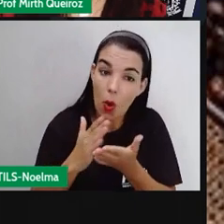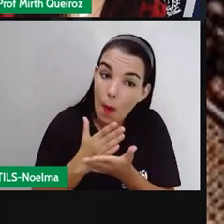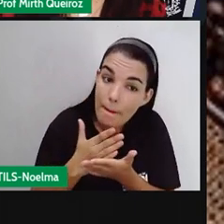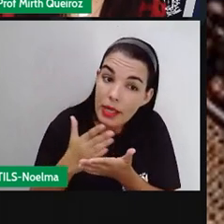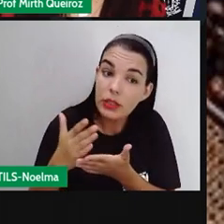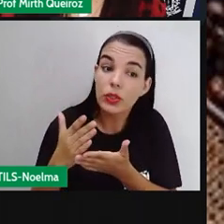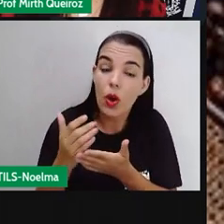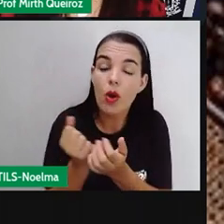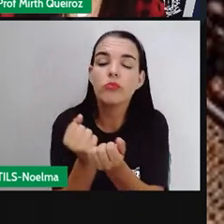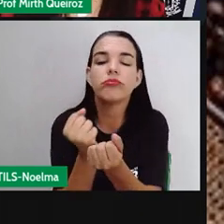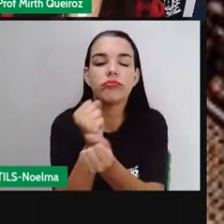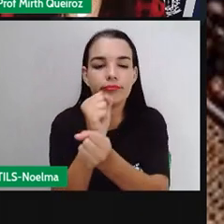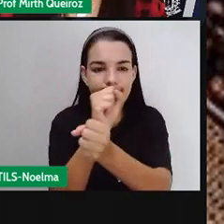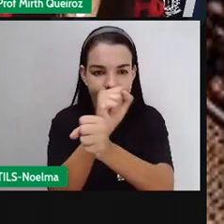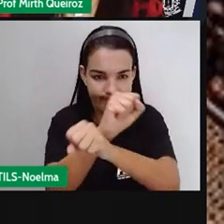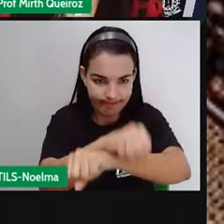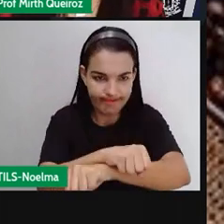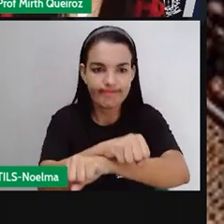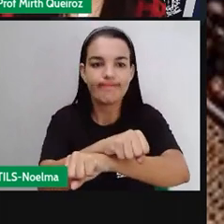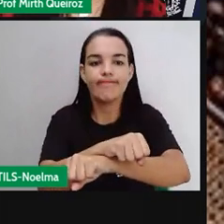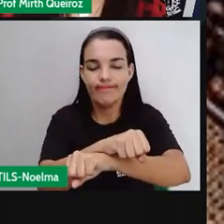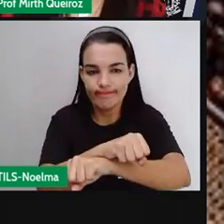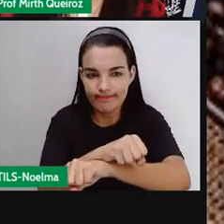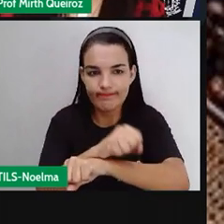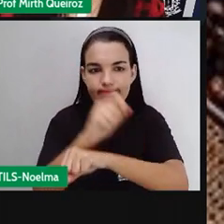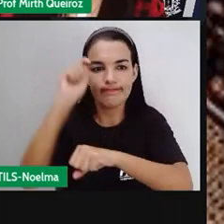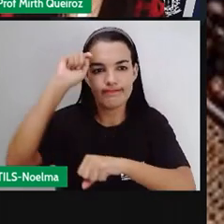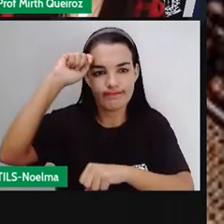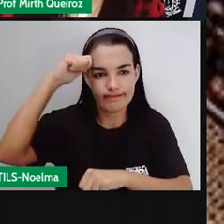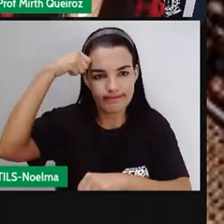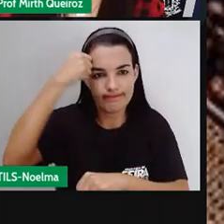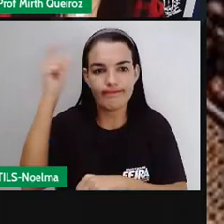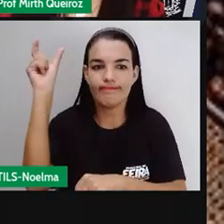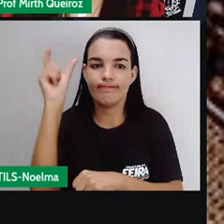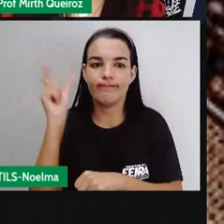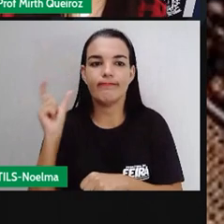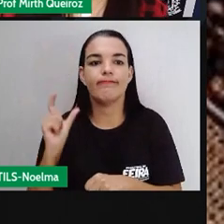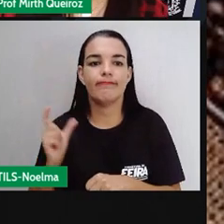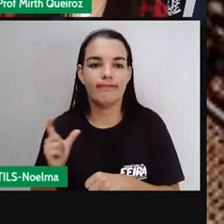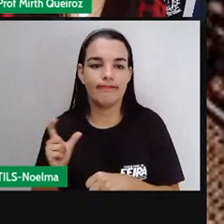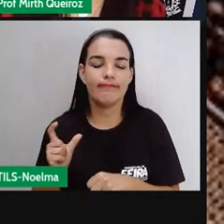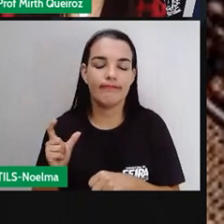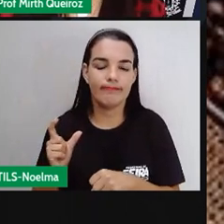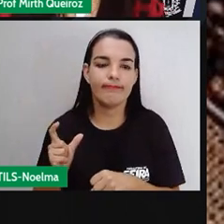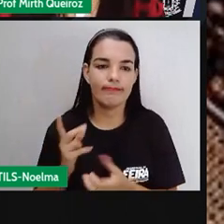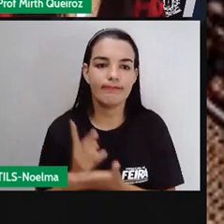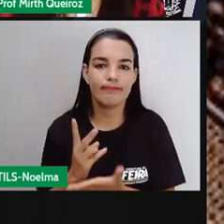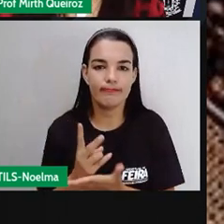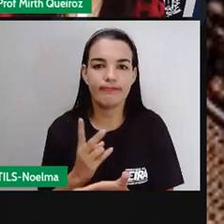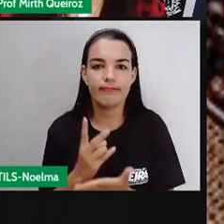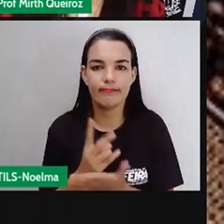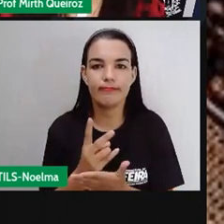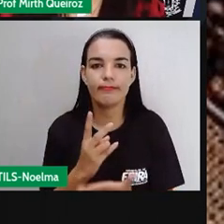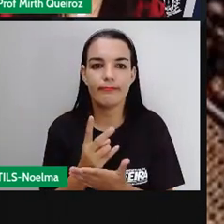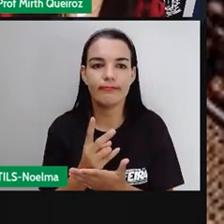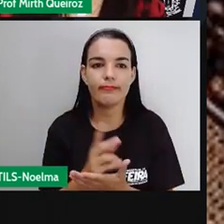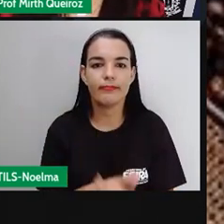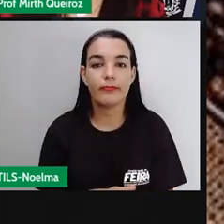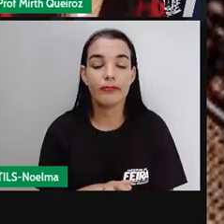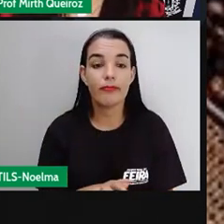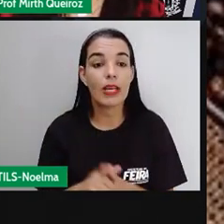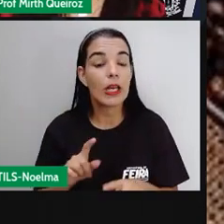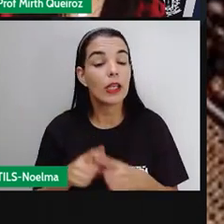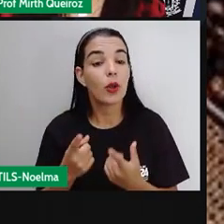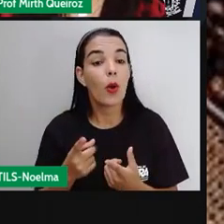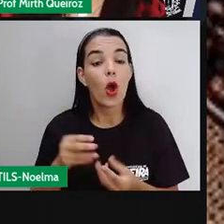escrava, a mão de obra escrava, ela predominava aí nos grandes cafezais, né. Todo